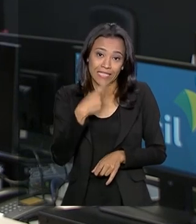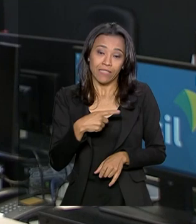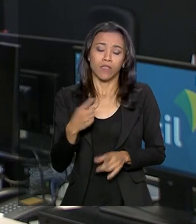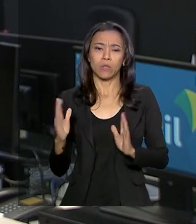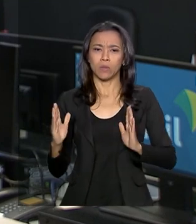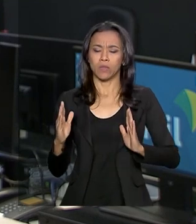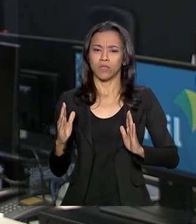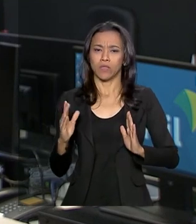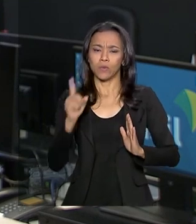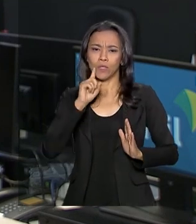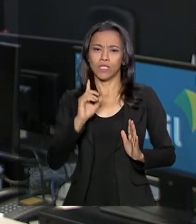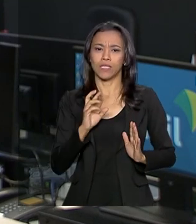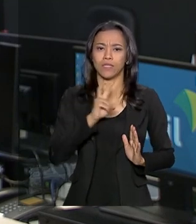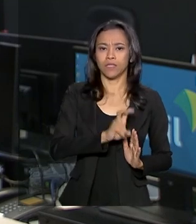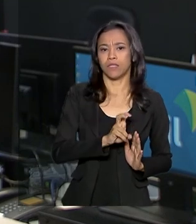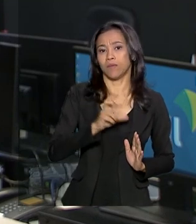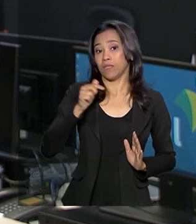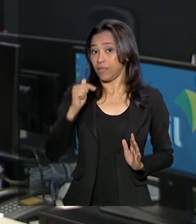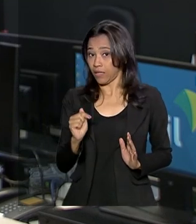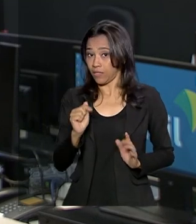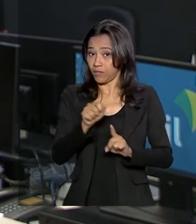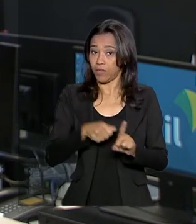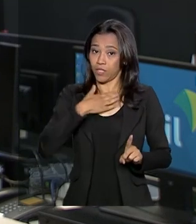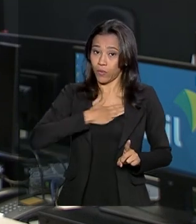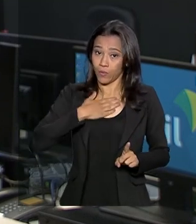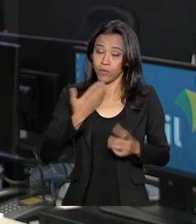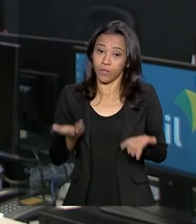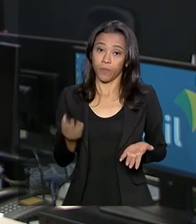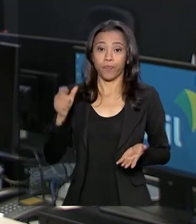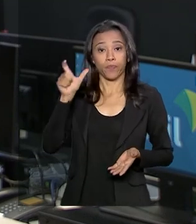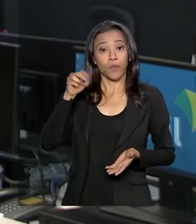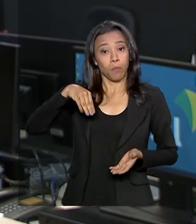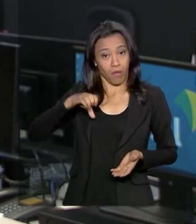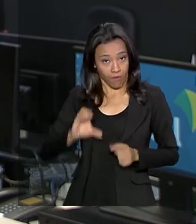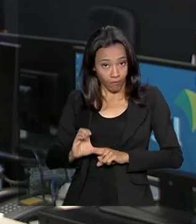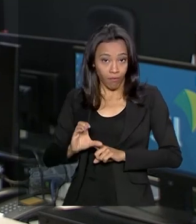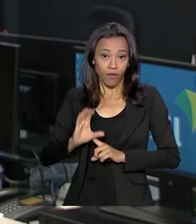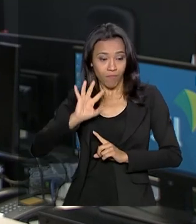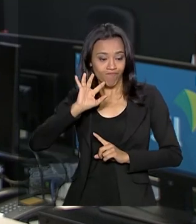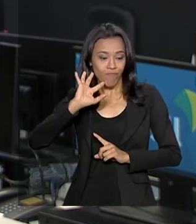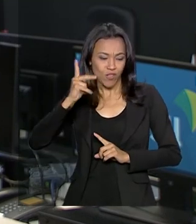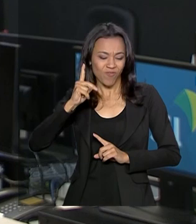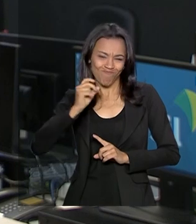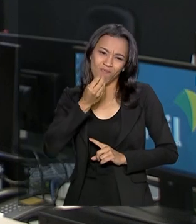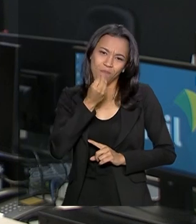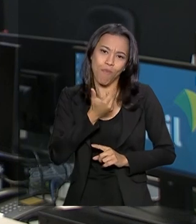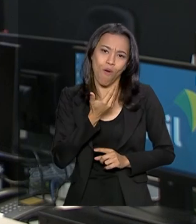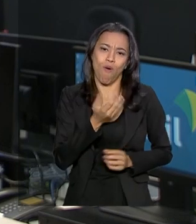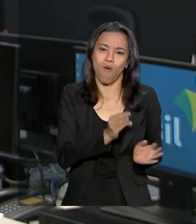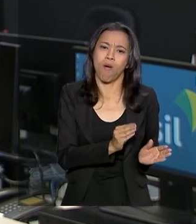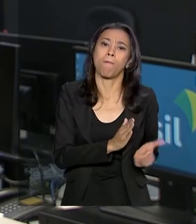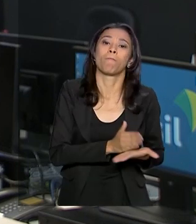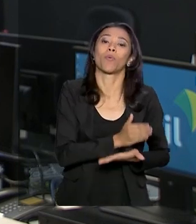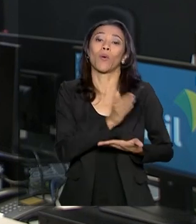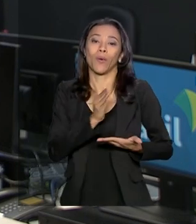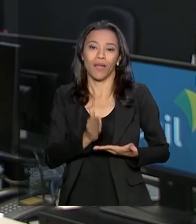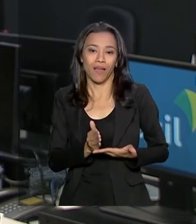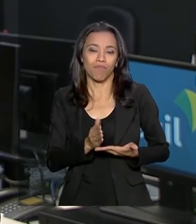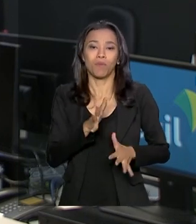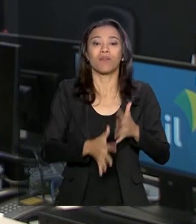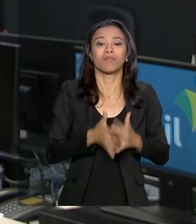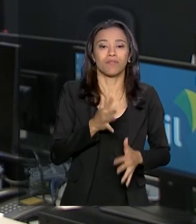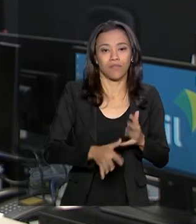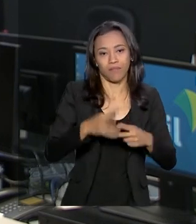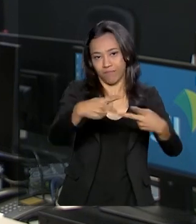entre os dias 5 e 7 de agosto. O Ministério da Educação decidiu, então, prorrogar os prazos para não prejudicar a prestação de serviços